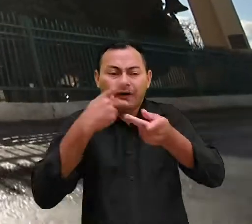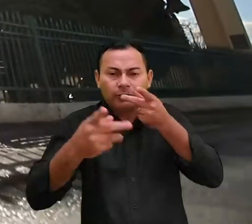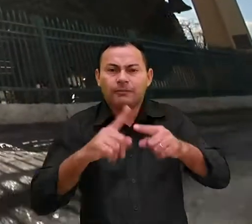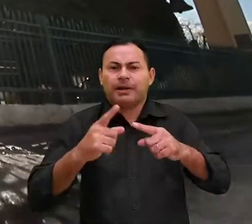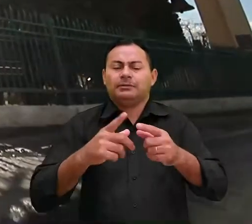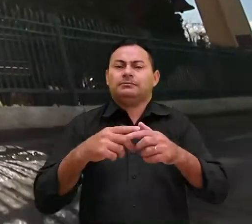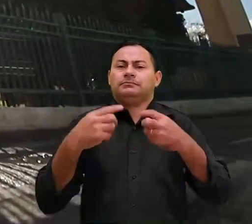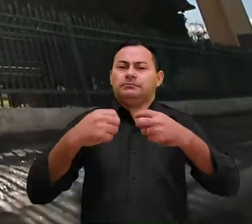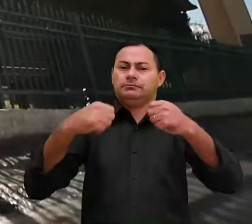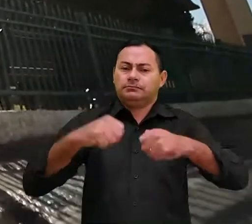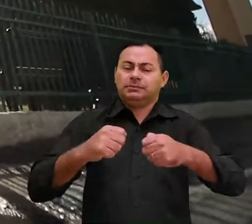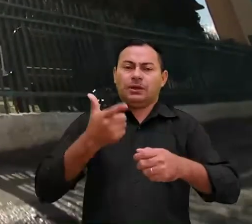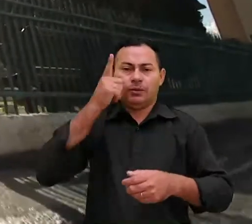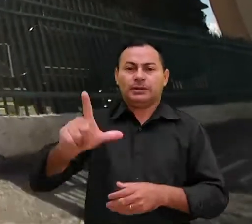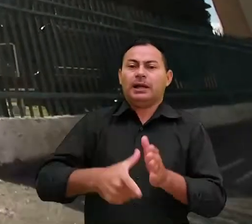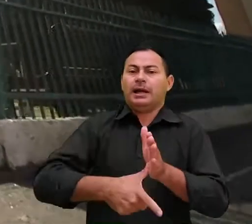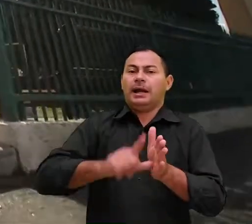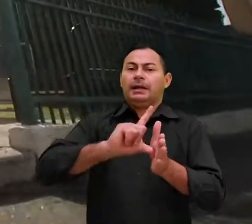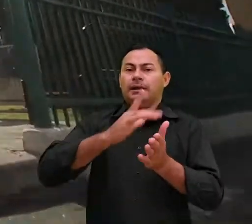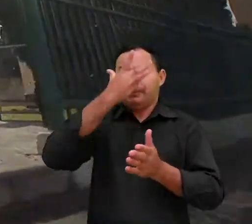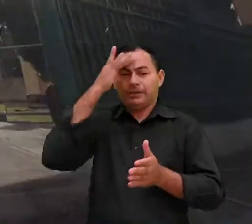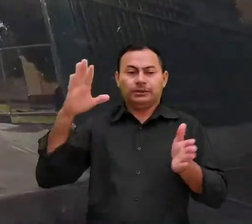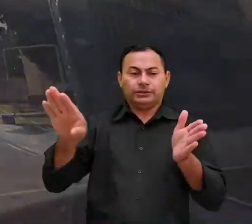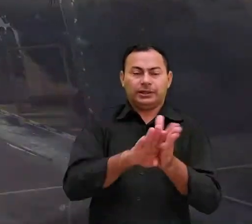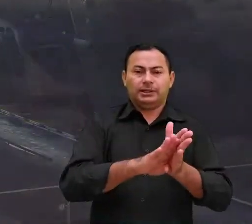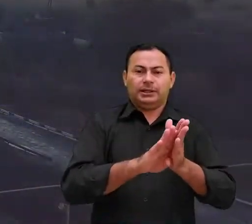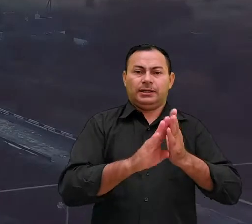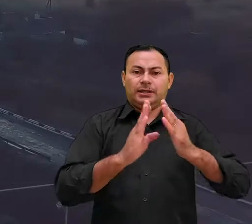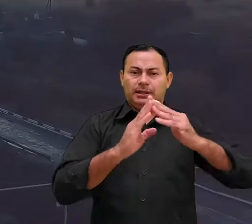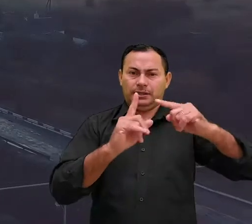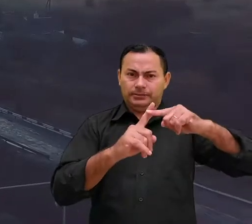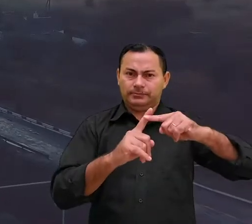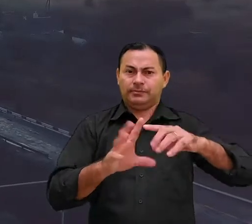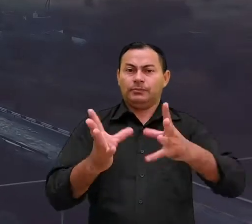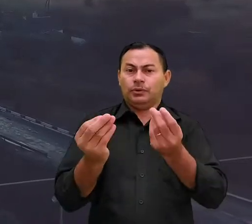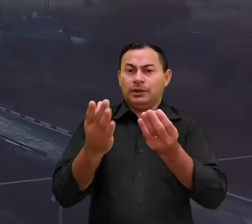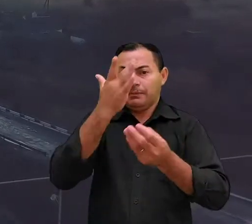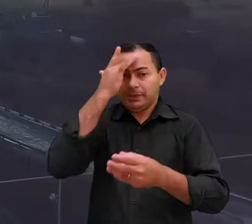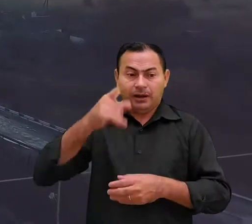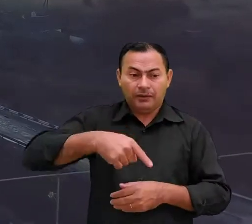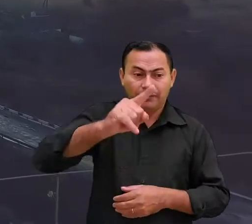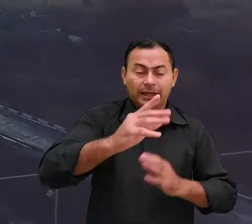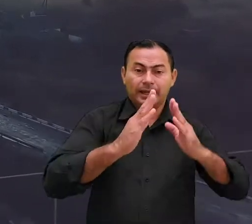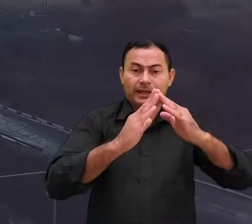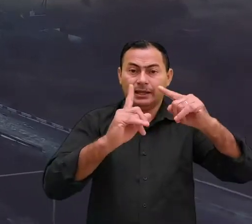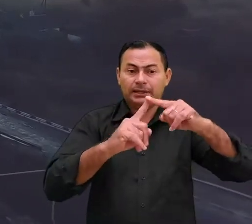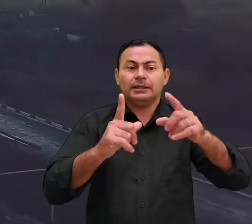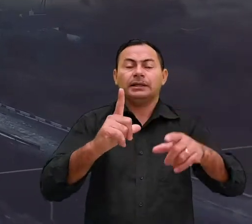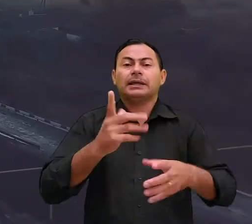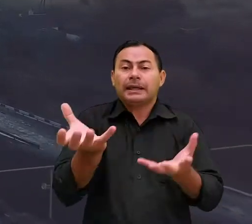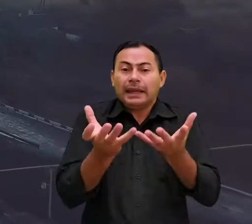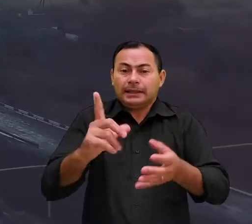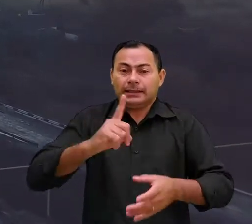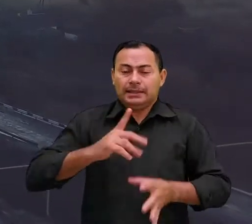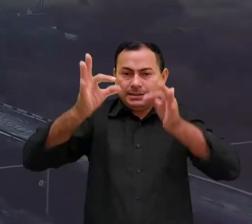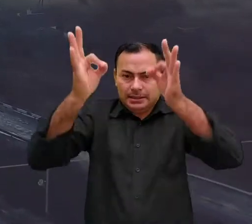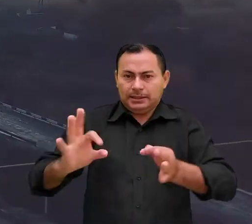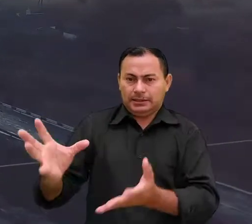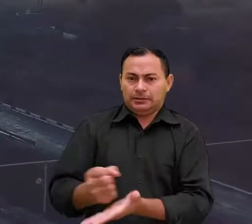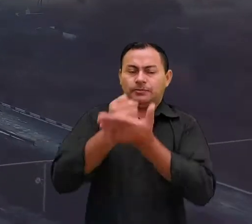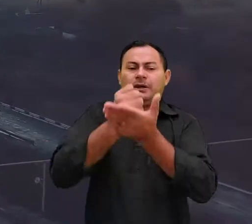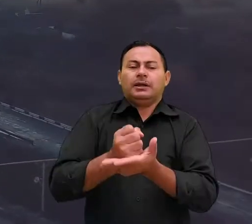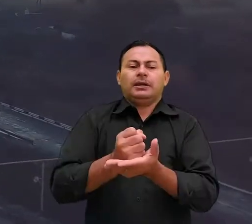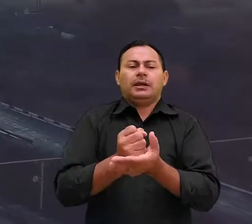são coisas que devem ser conseguidas antes da pessoa chegar à igreja. Muita gente vai à igreja porque quer ter certeza da